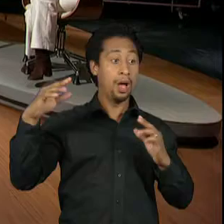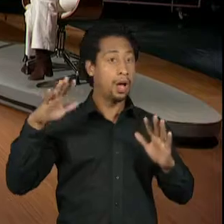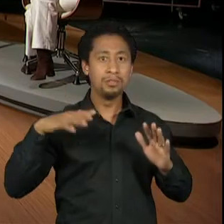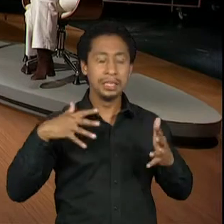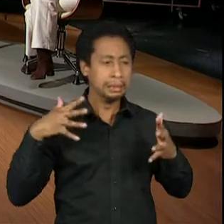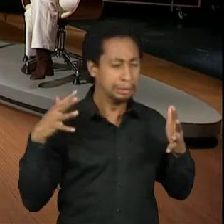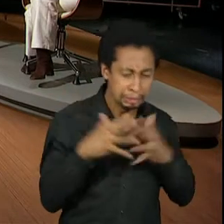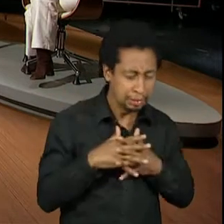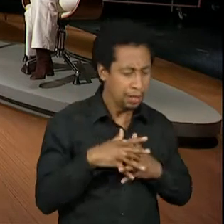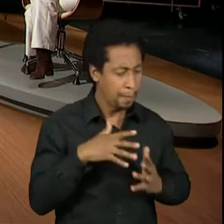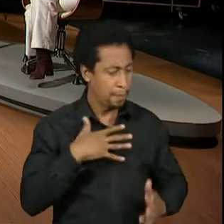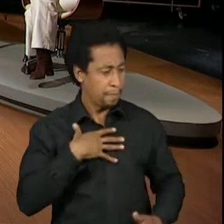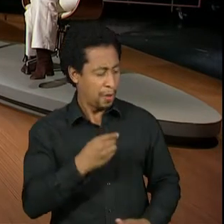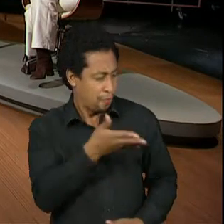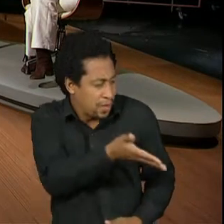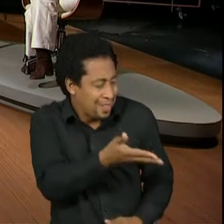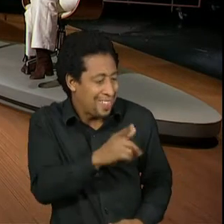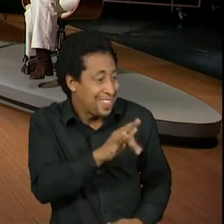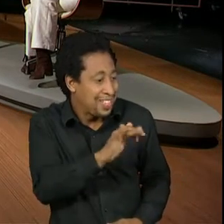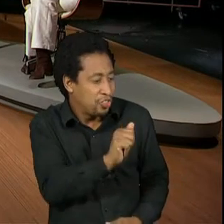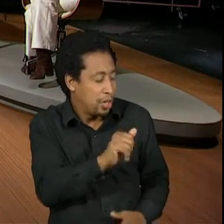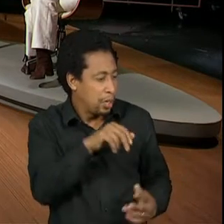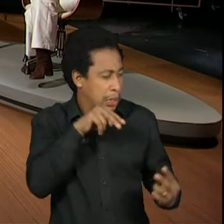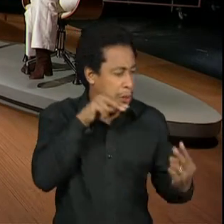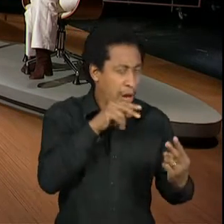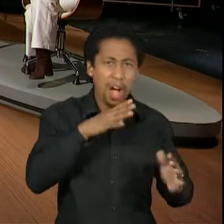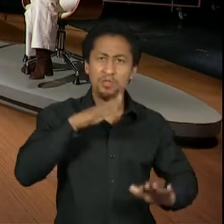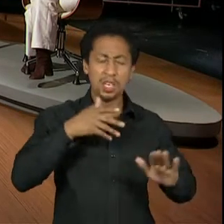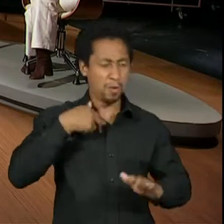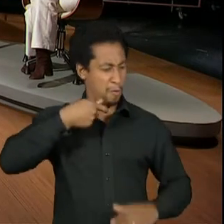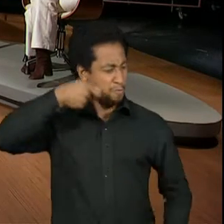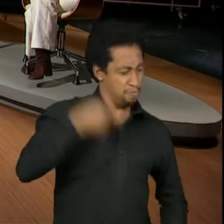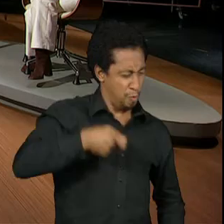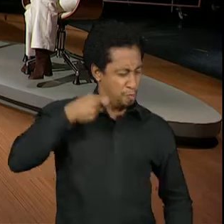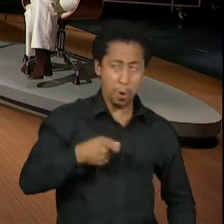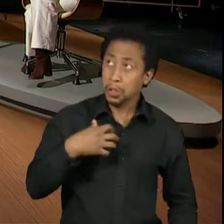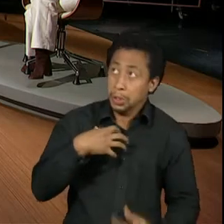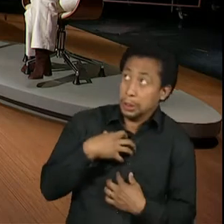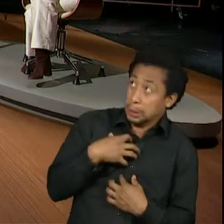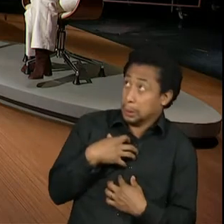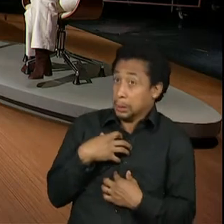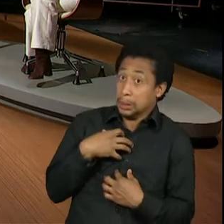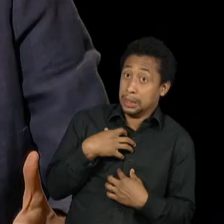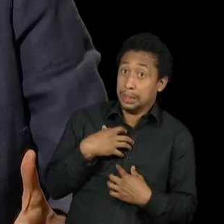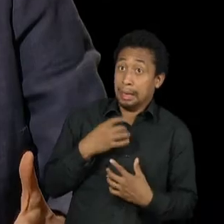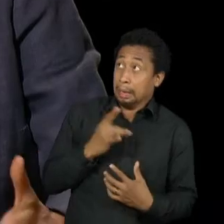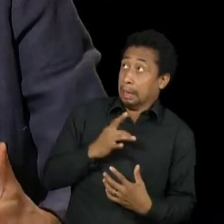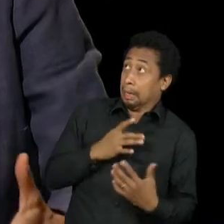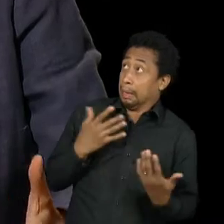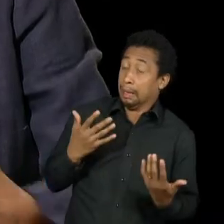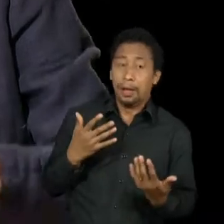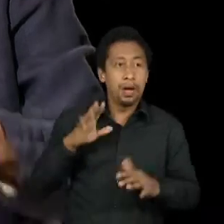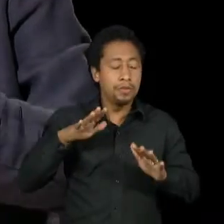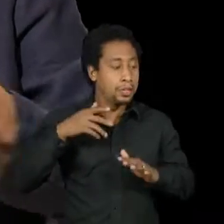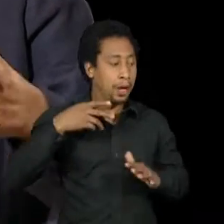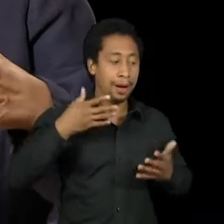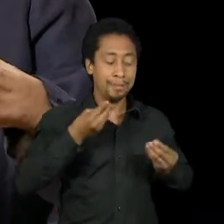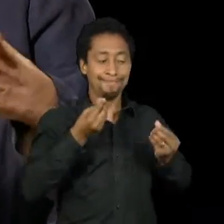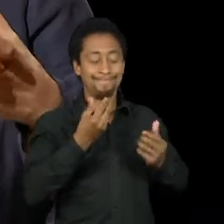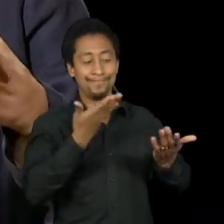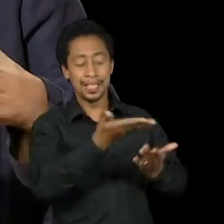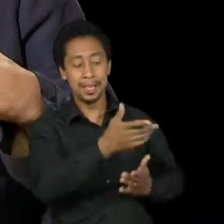E aí, de repente, ele falava coisas muito duras, porque as cenas... Talvez eu tenha feito a filha, que é a Regana,